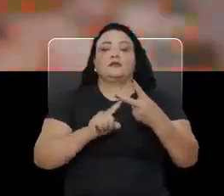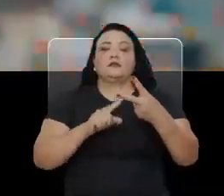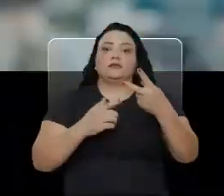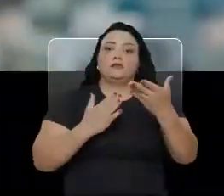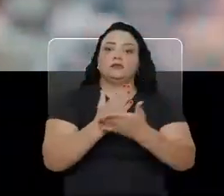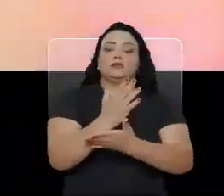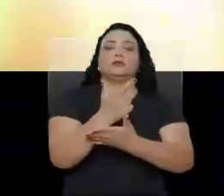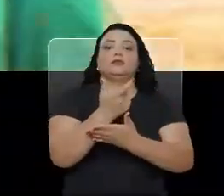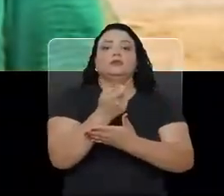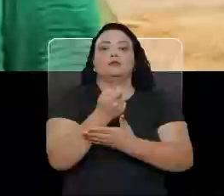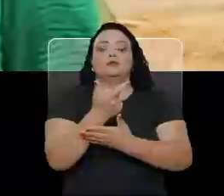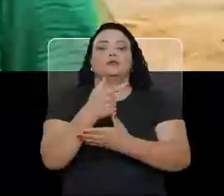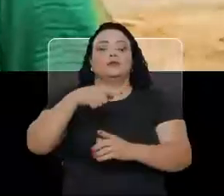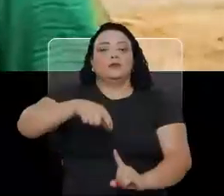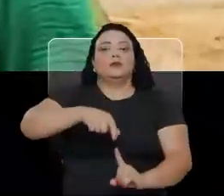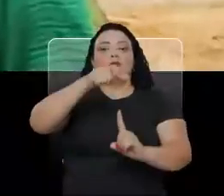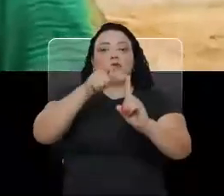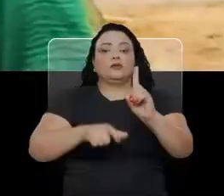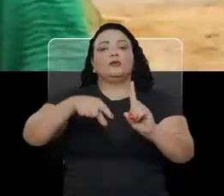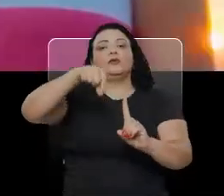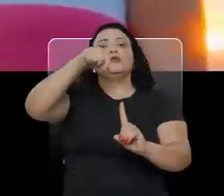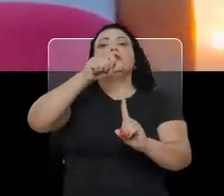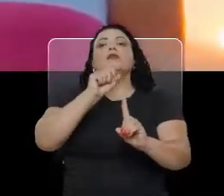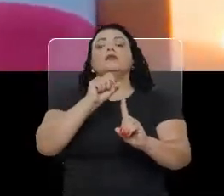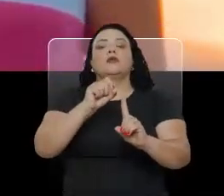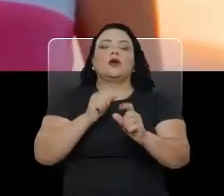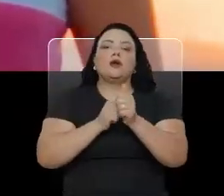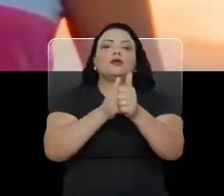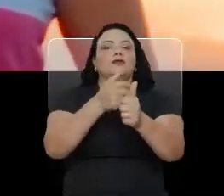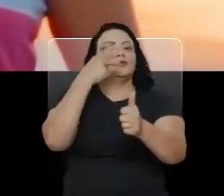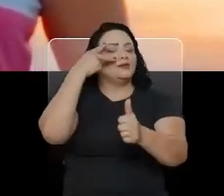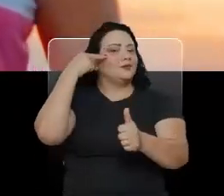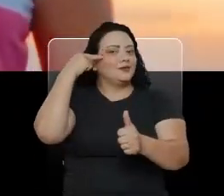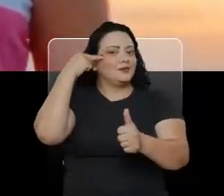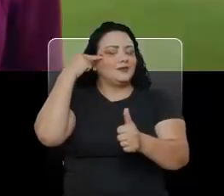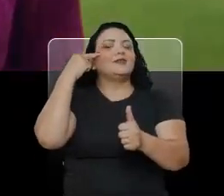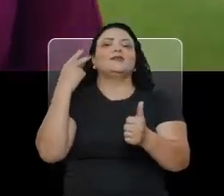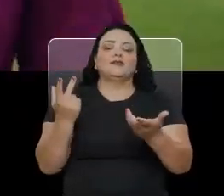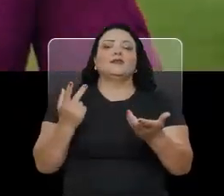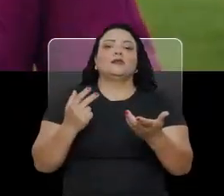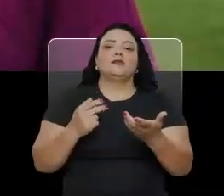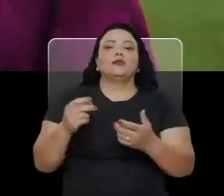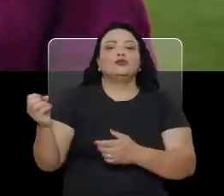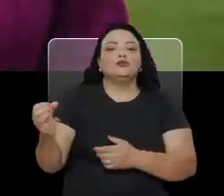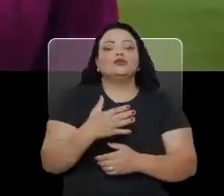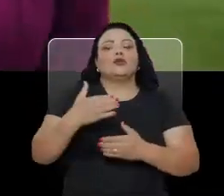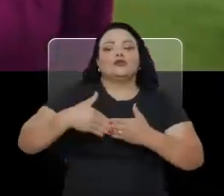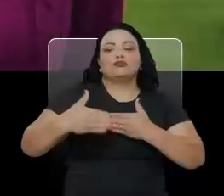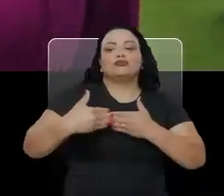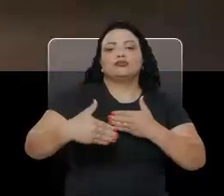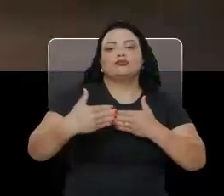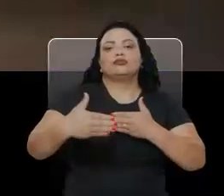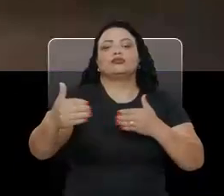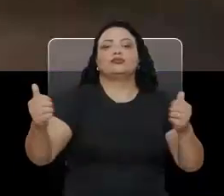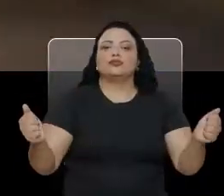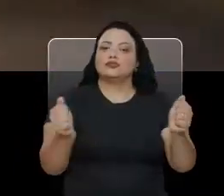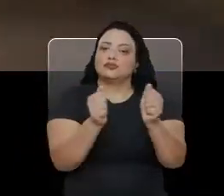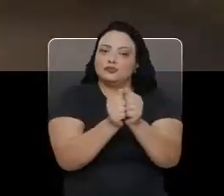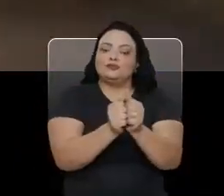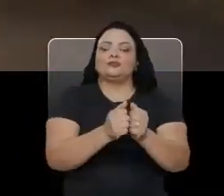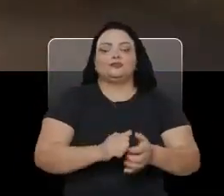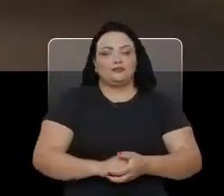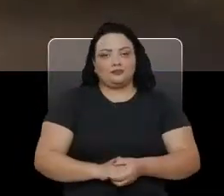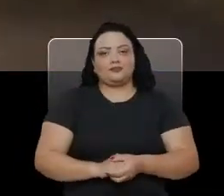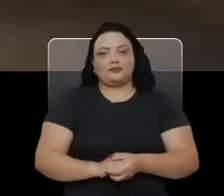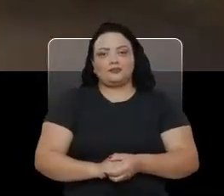em 2020, quando escolheu Sheila Lemos como companheira de chapa e parceira da nova jornada que iria se